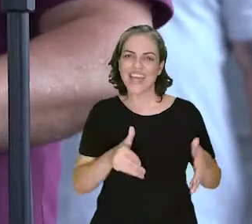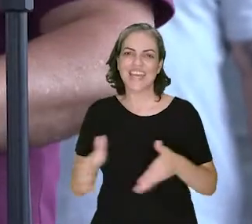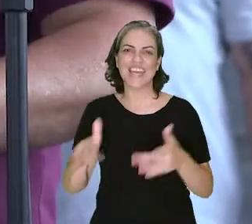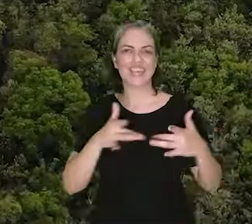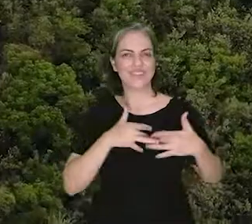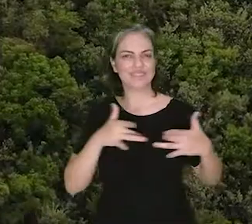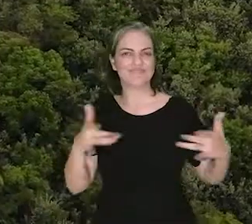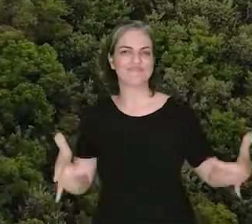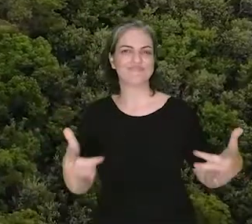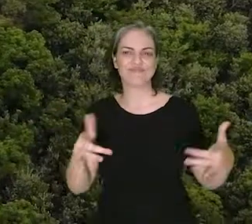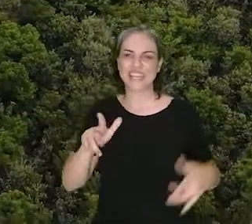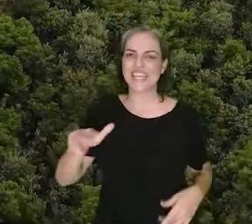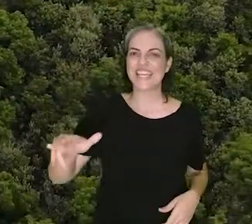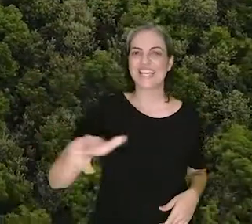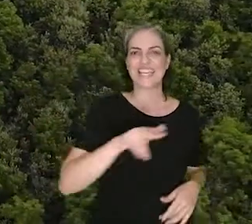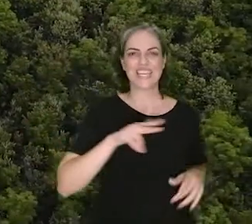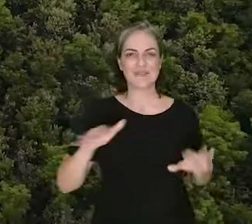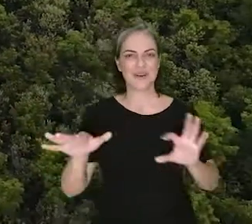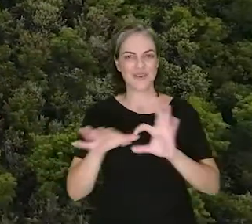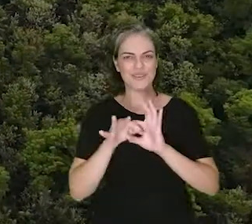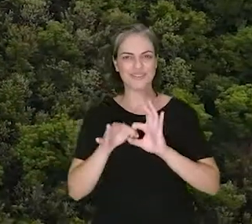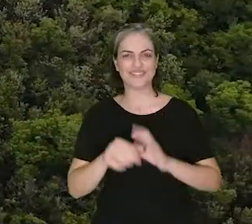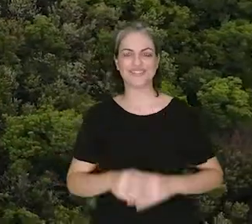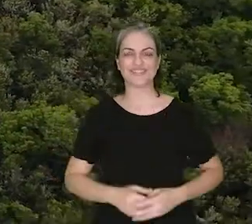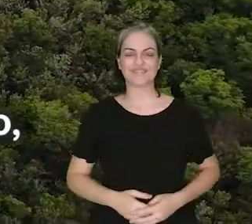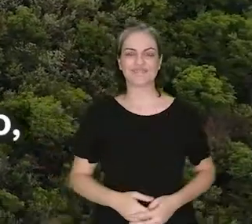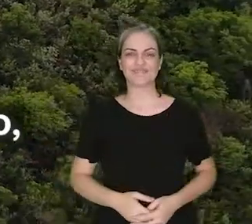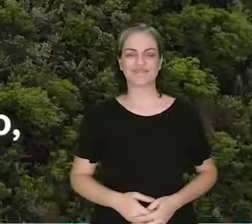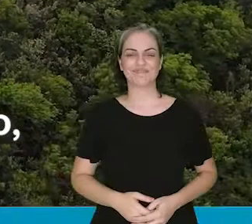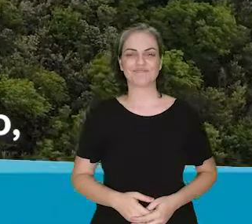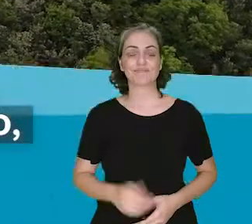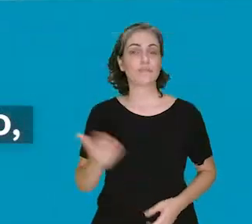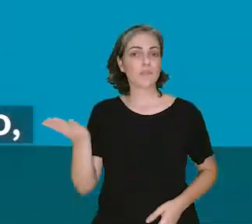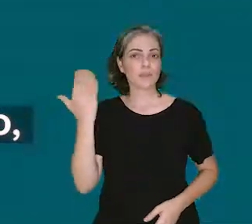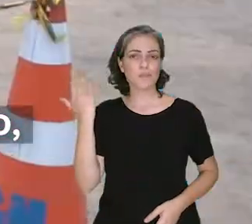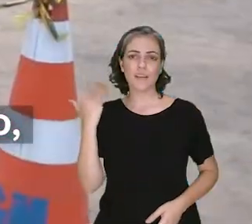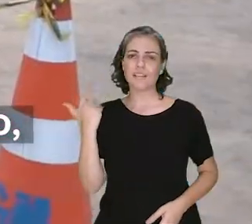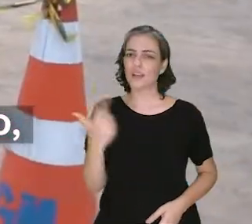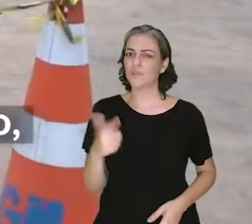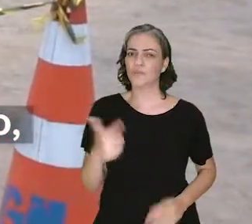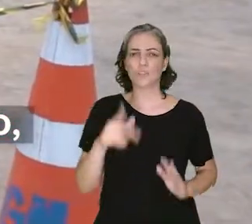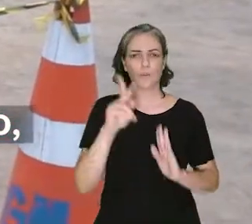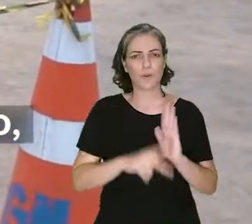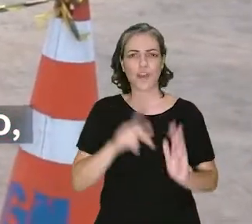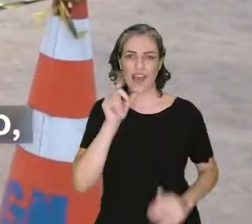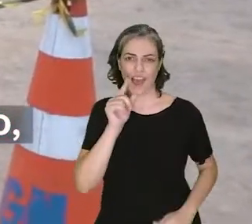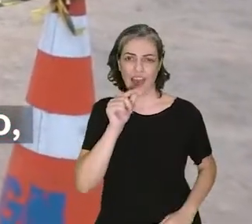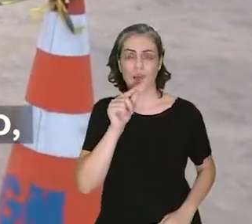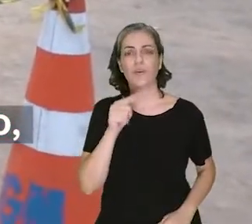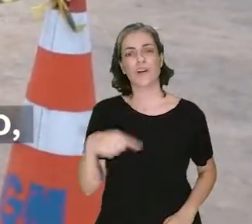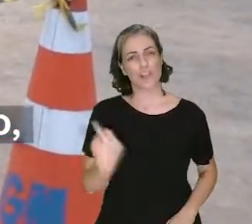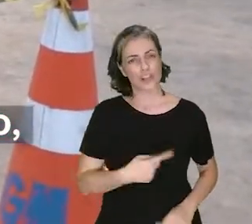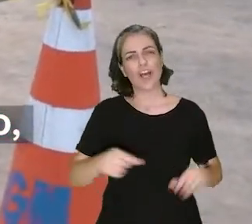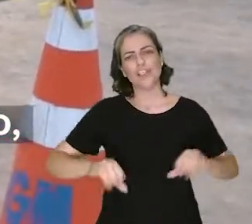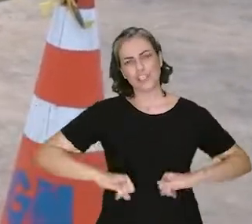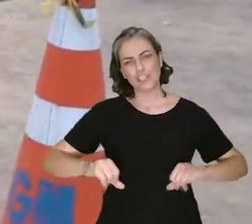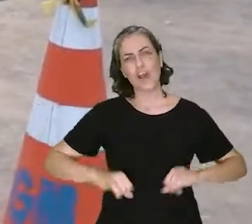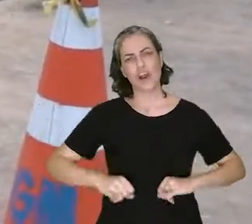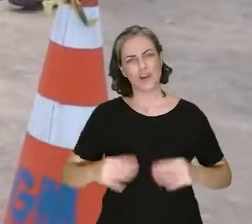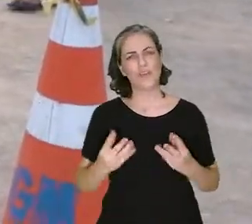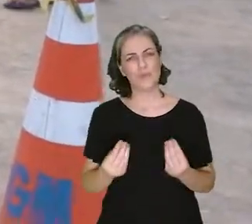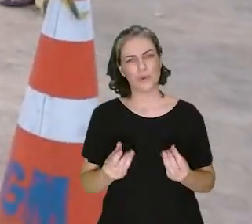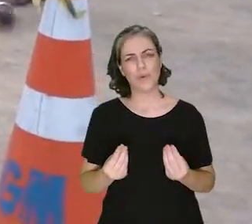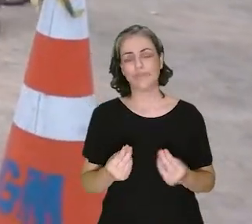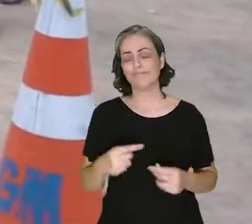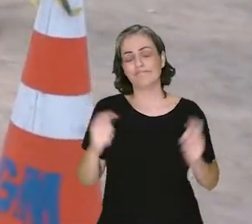solidariedade, o rio da irmandade. Antes de ter esse projeto da água, a gente sofria muito, que